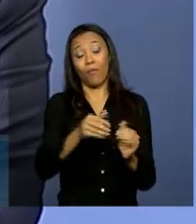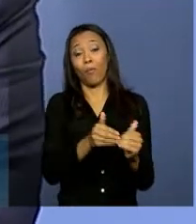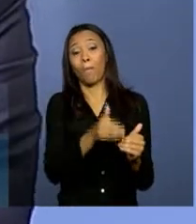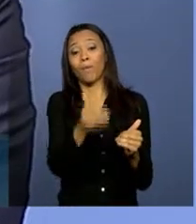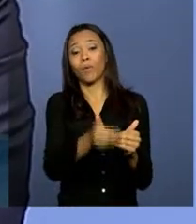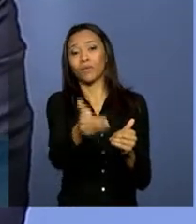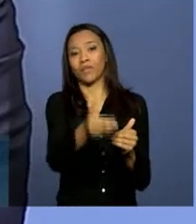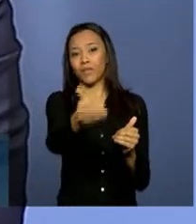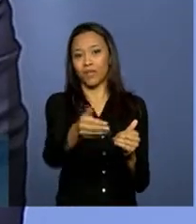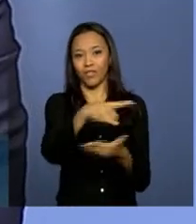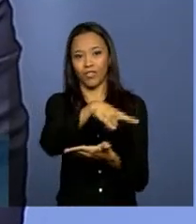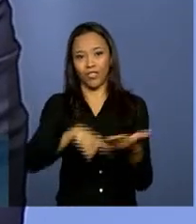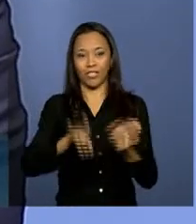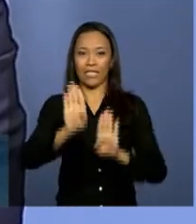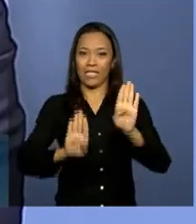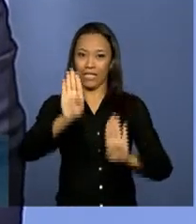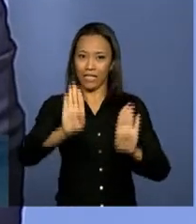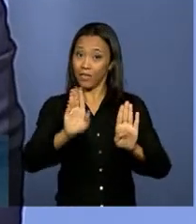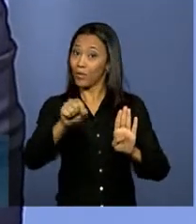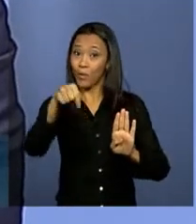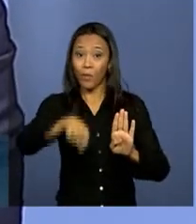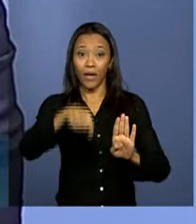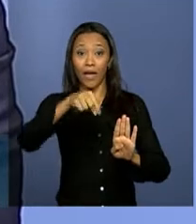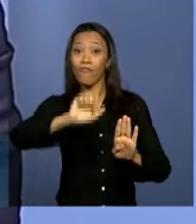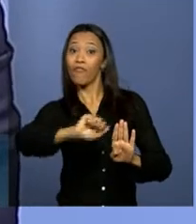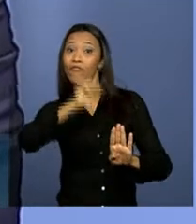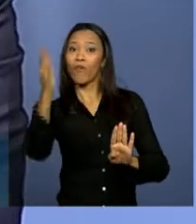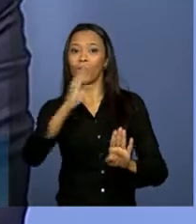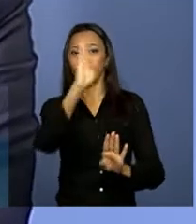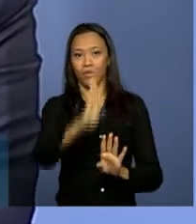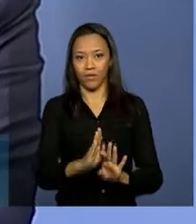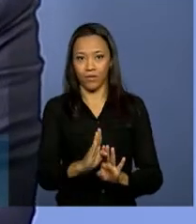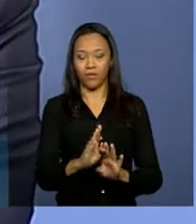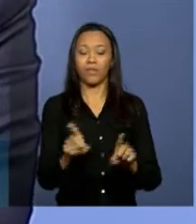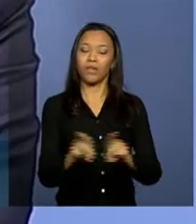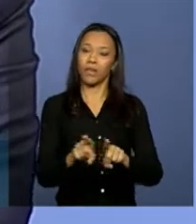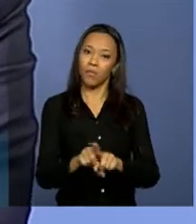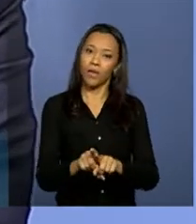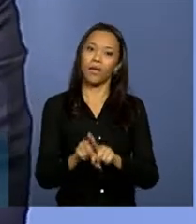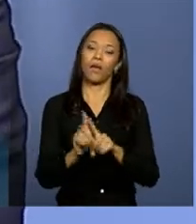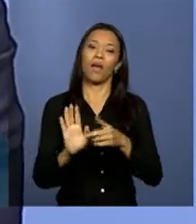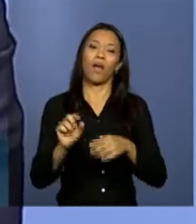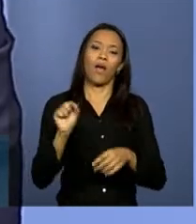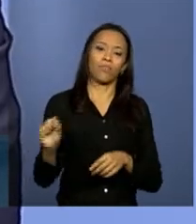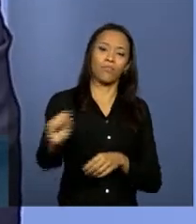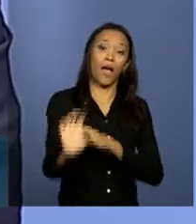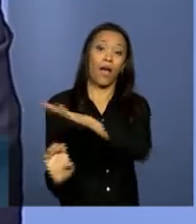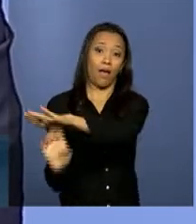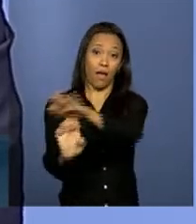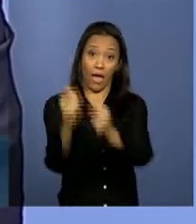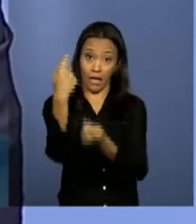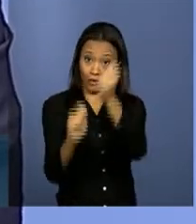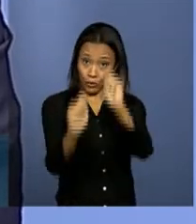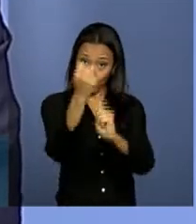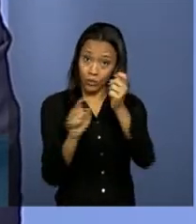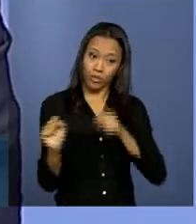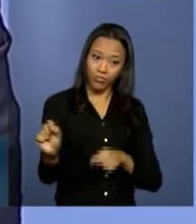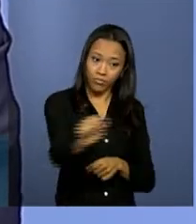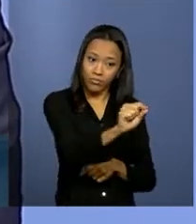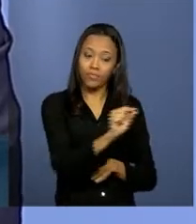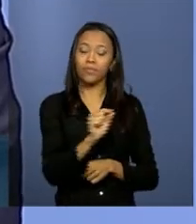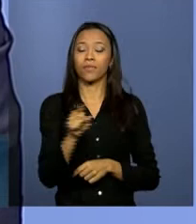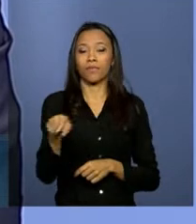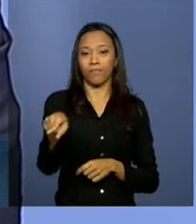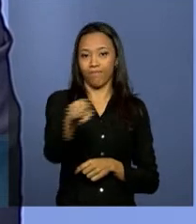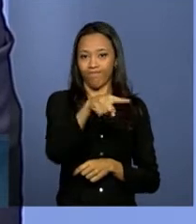se dá fora do Brasil. E, por outro lado, o setor privado, nós também temos uma informação de que o